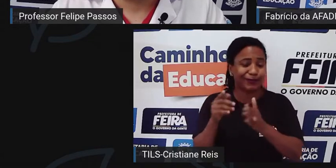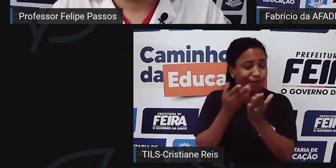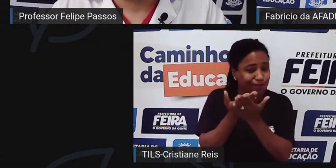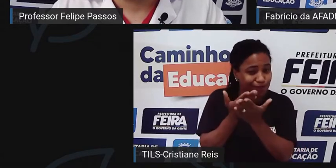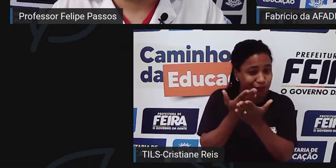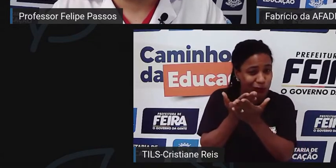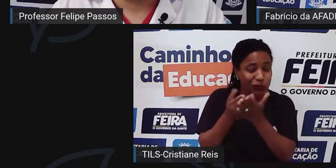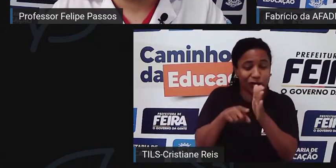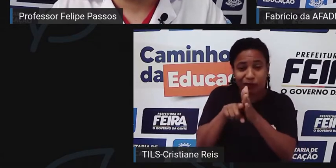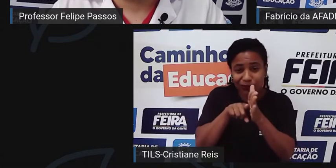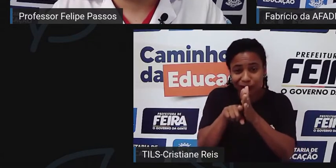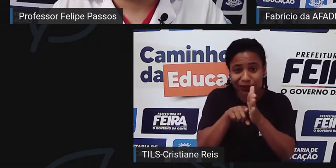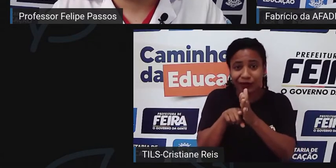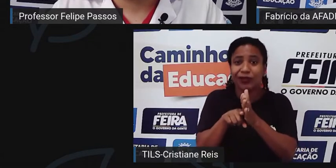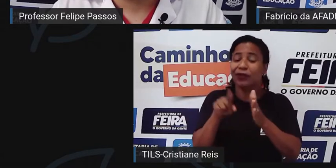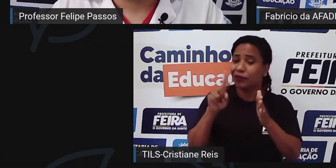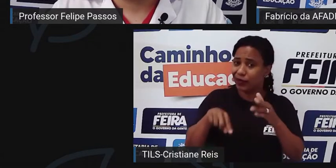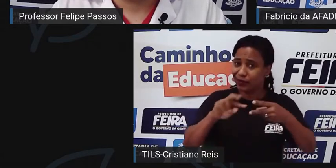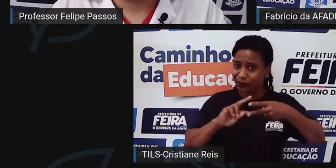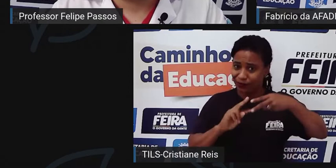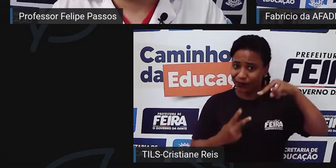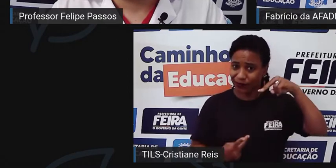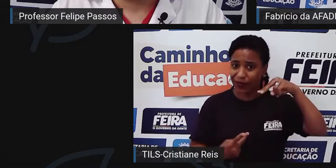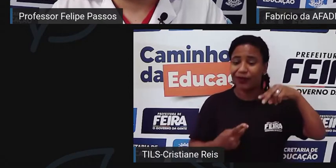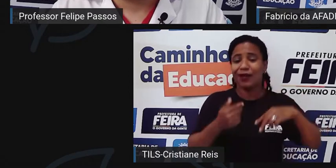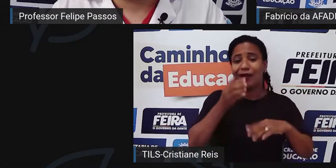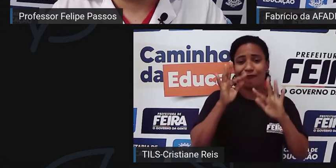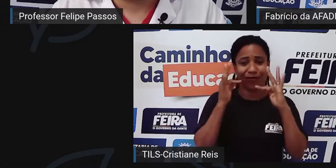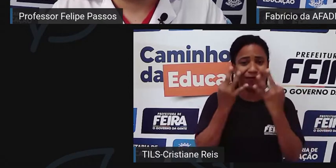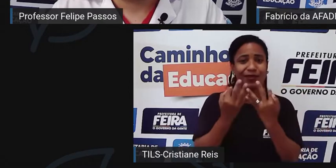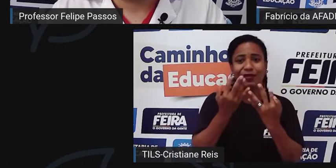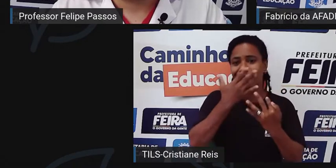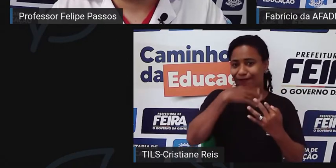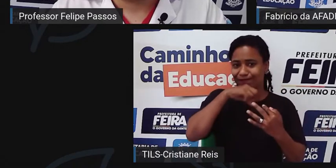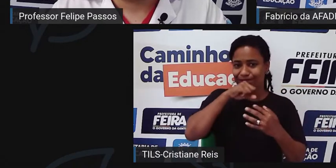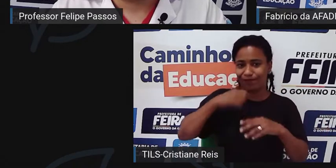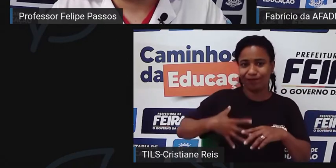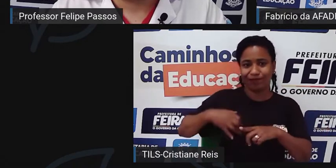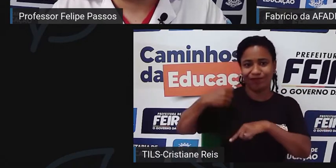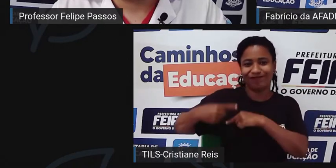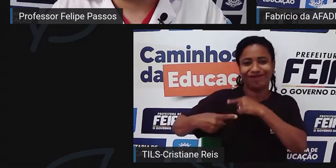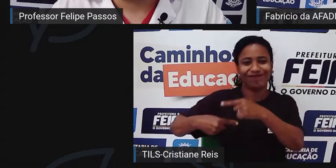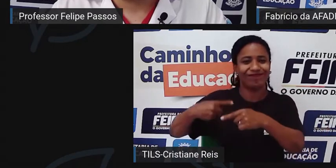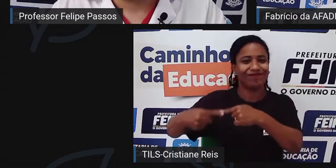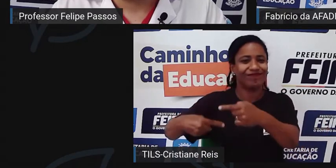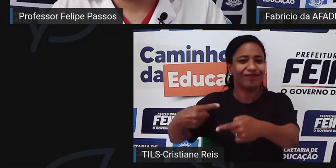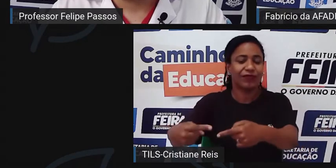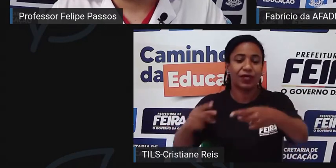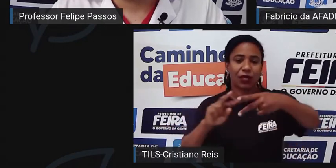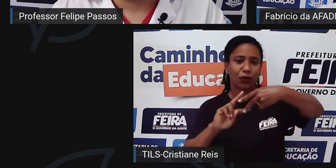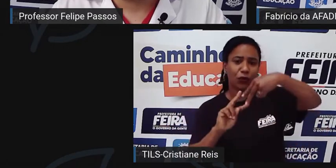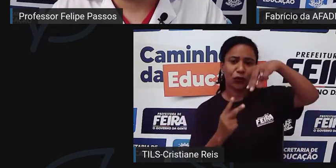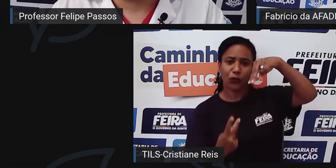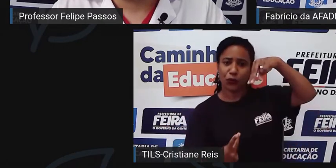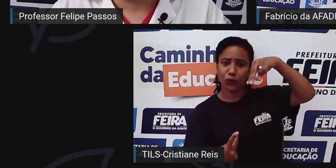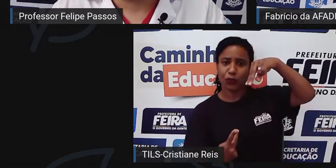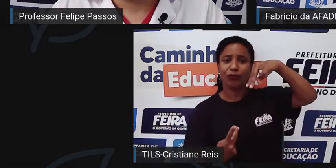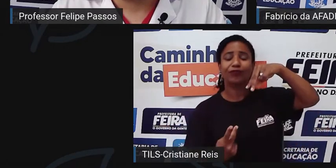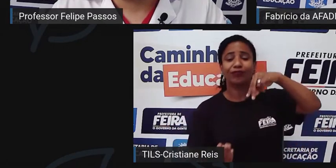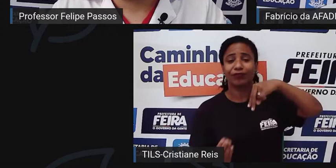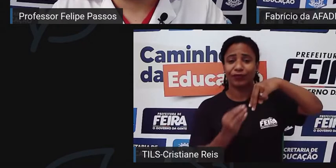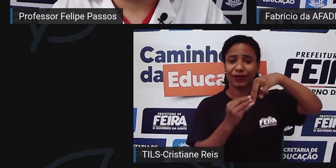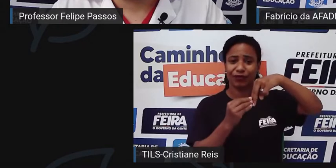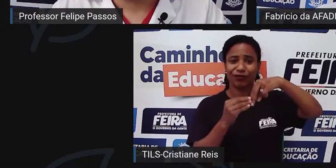é uma doença genética que passa de pai para filho, que na verdade está na sua cadeia genealógica, né? Está na cadeia genética